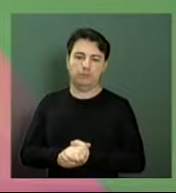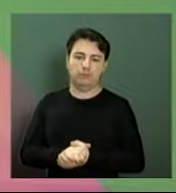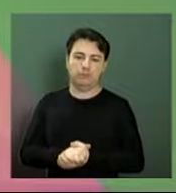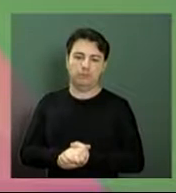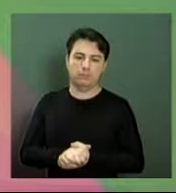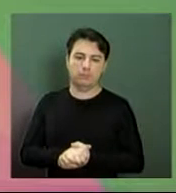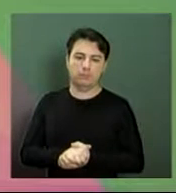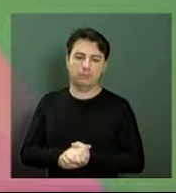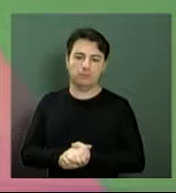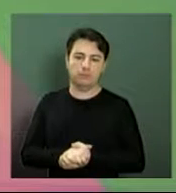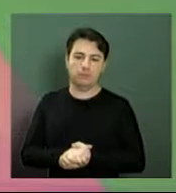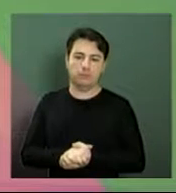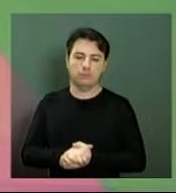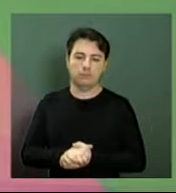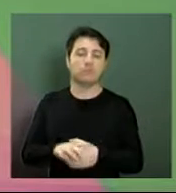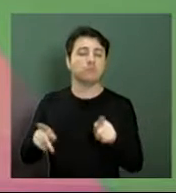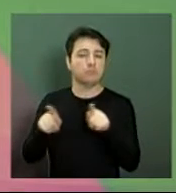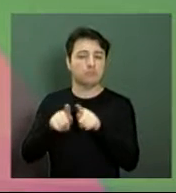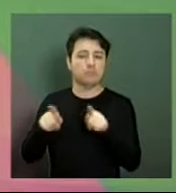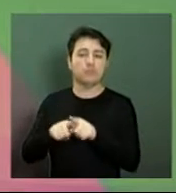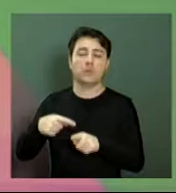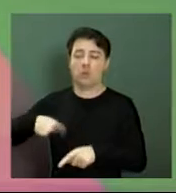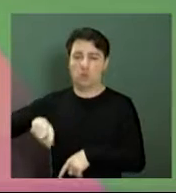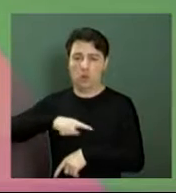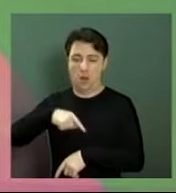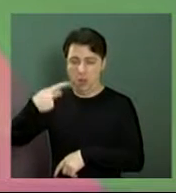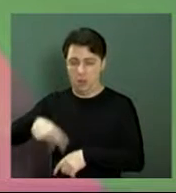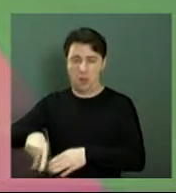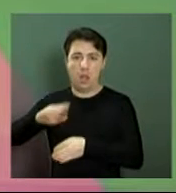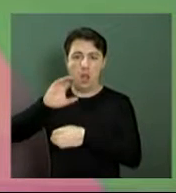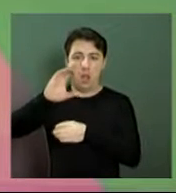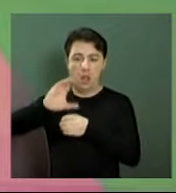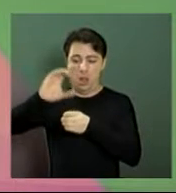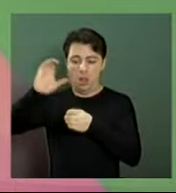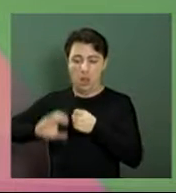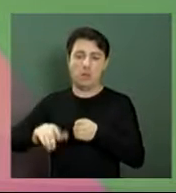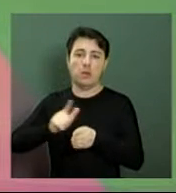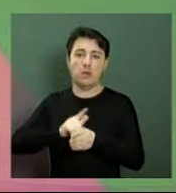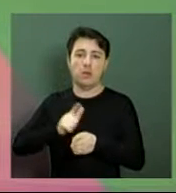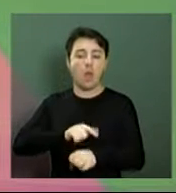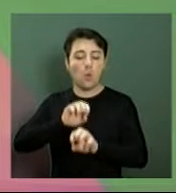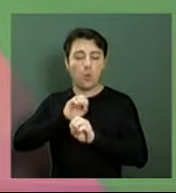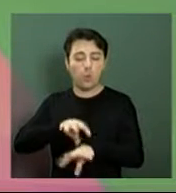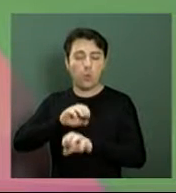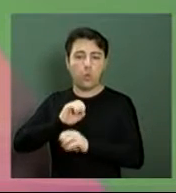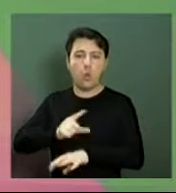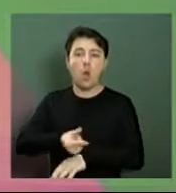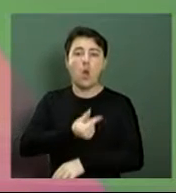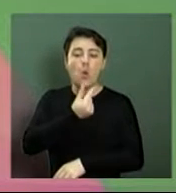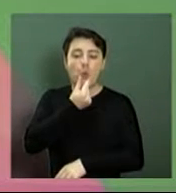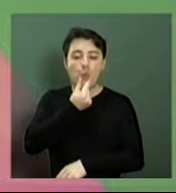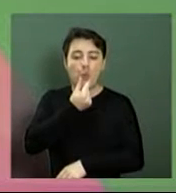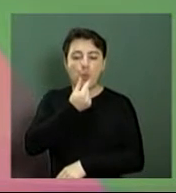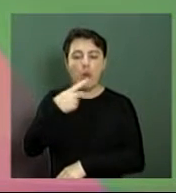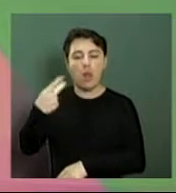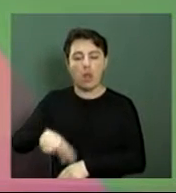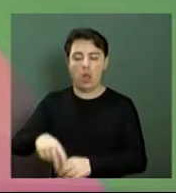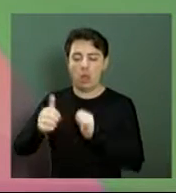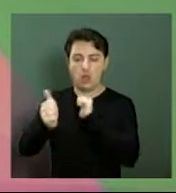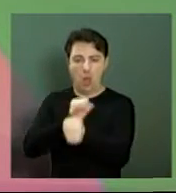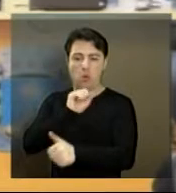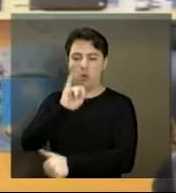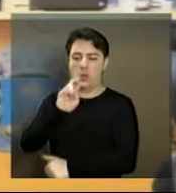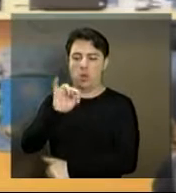favor. Também fizemos, promovemos aqui na Câmara, capacitação de árbitros e tendas de acolhimento no Inter Araraquara de